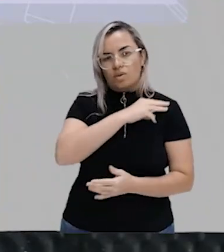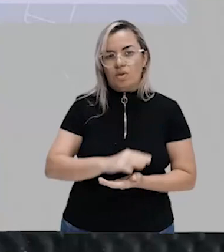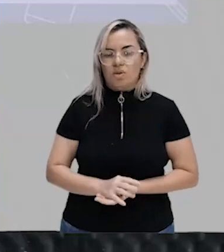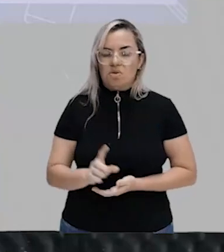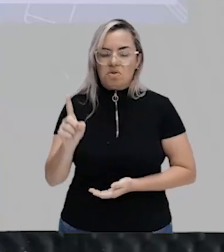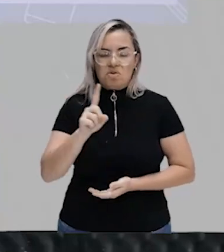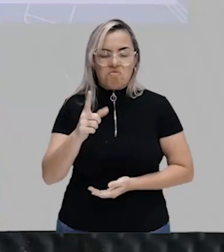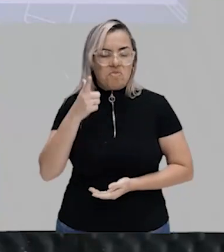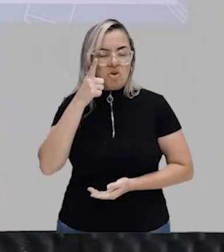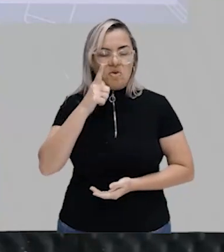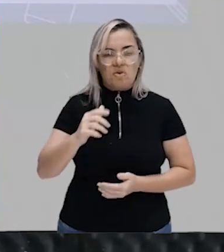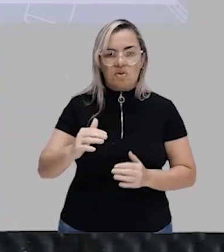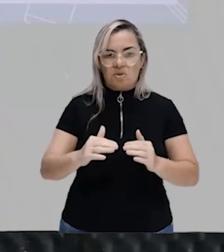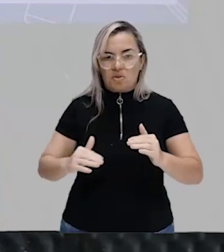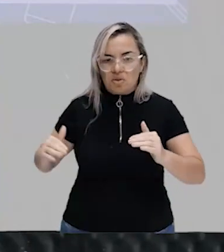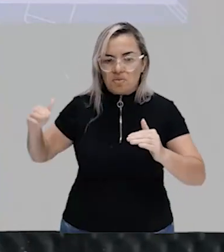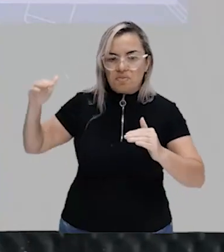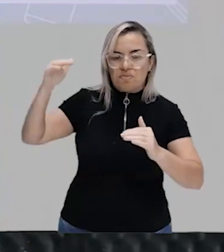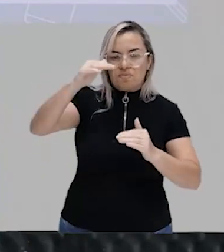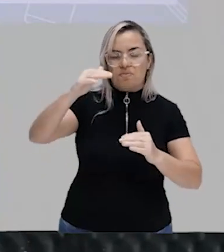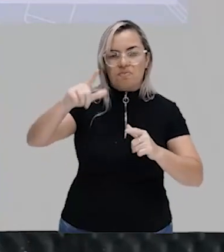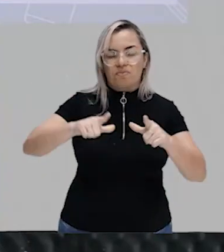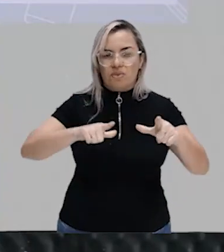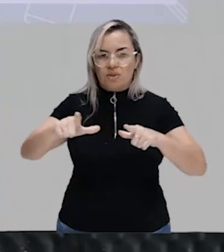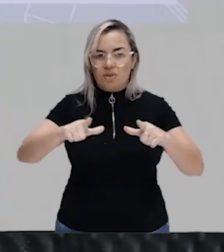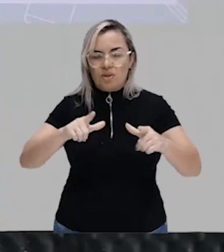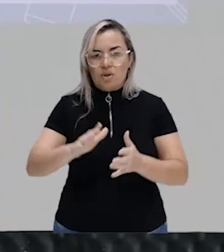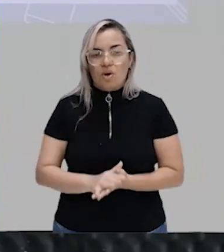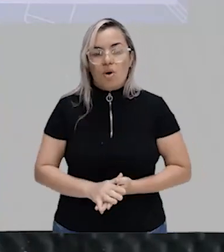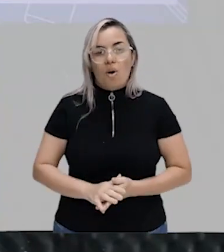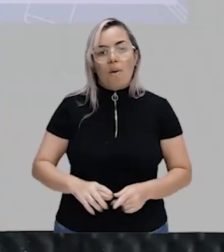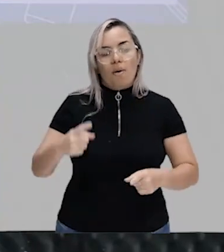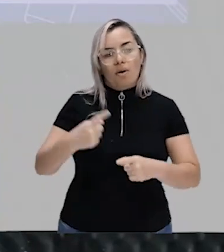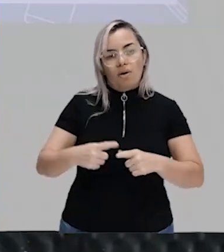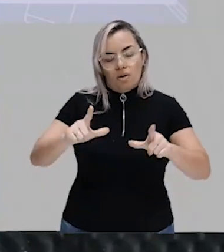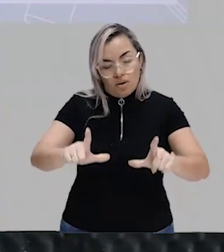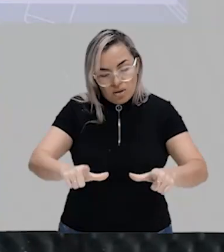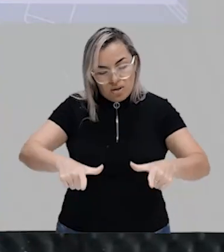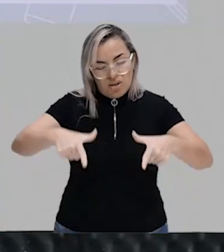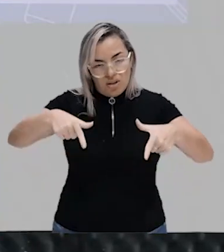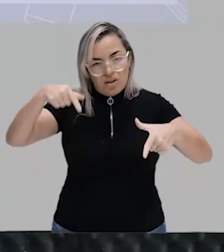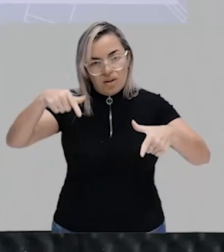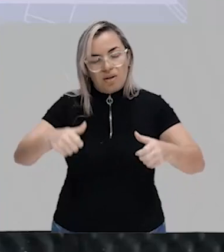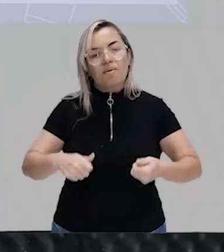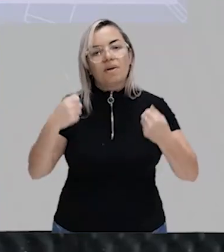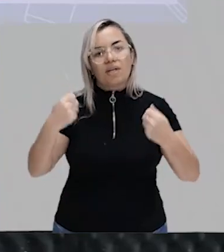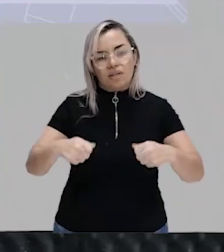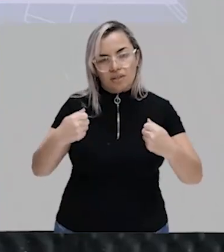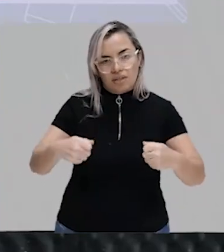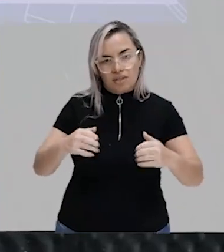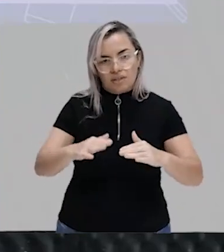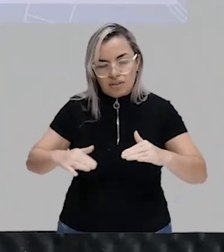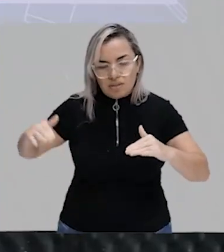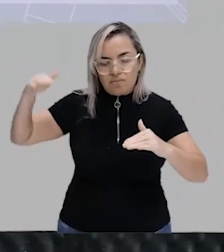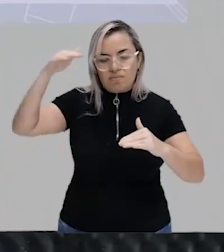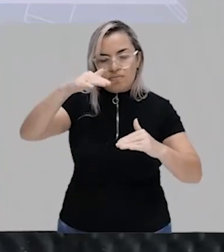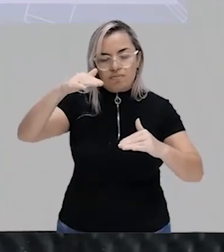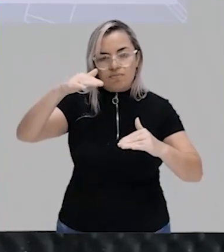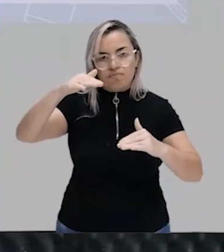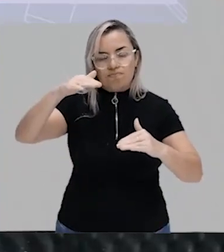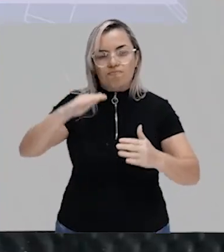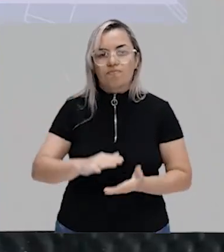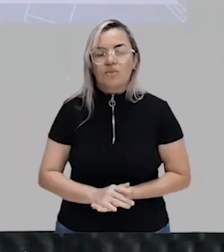empregos melhores, onde o diploma, o curso superior, seria um pré-requisito. E aí você,